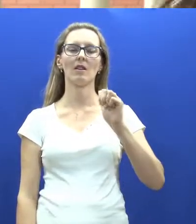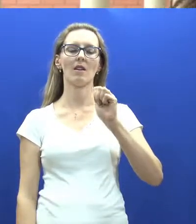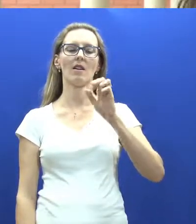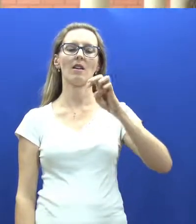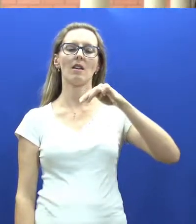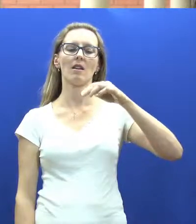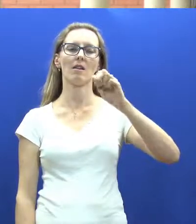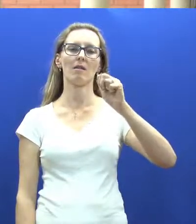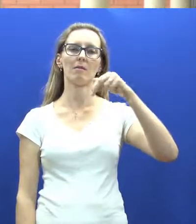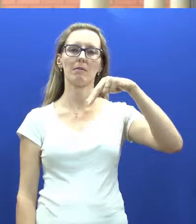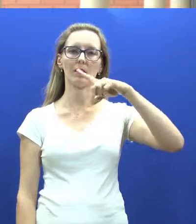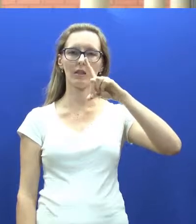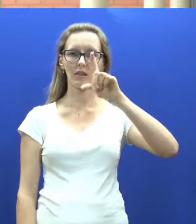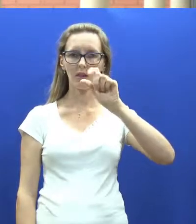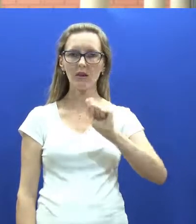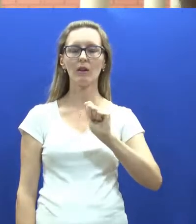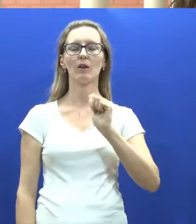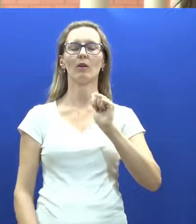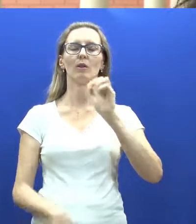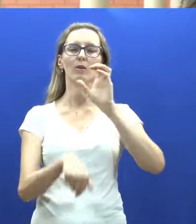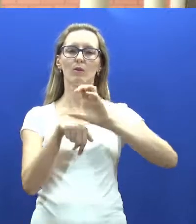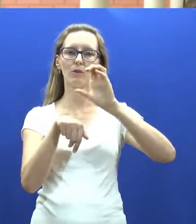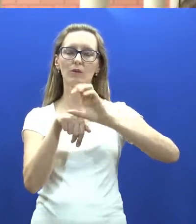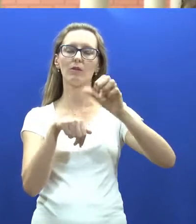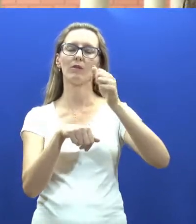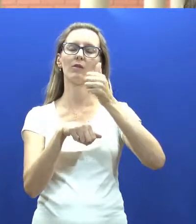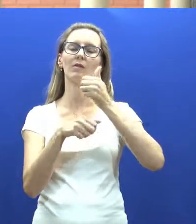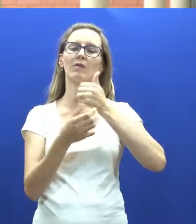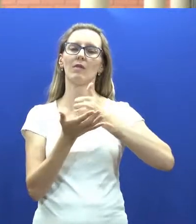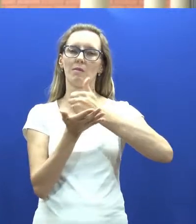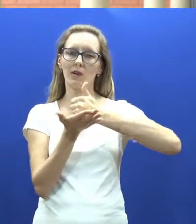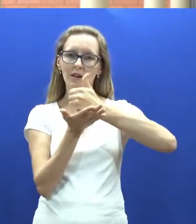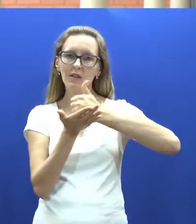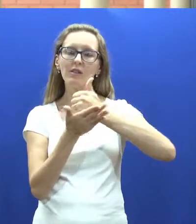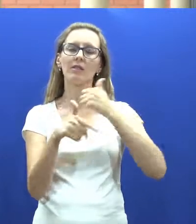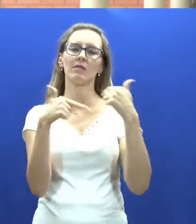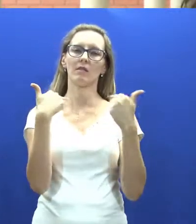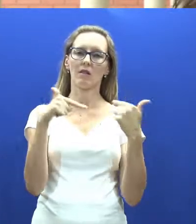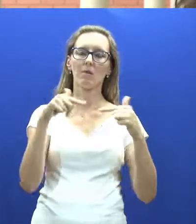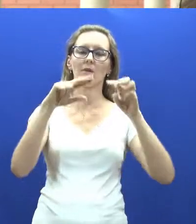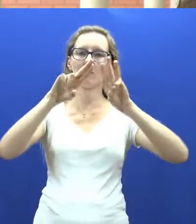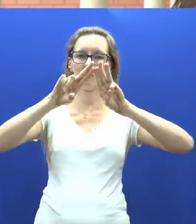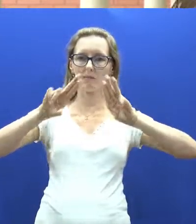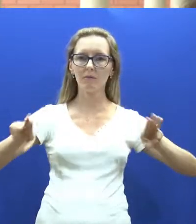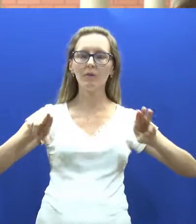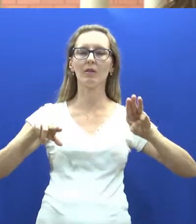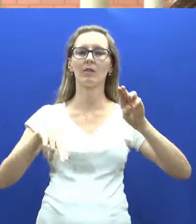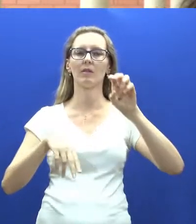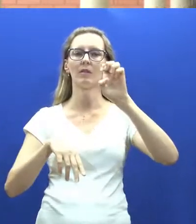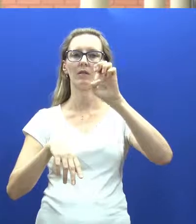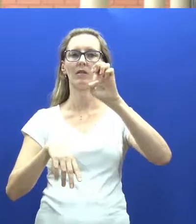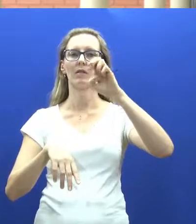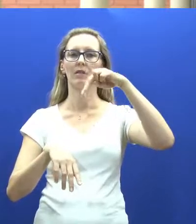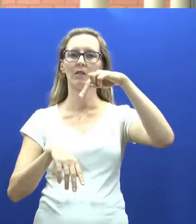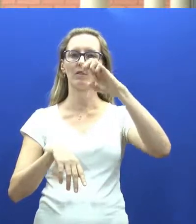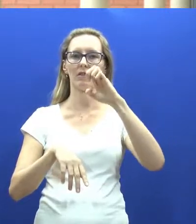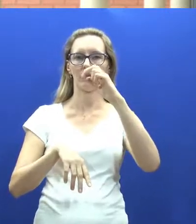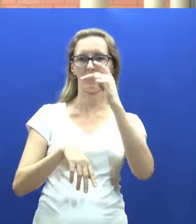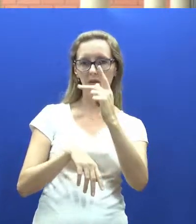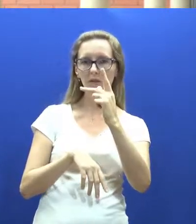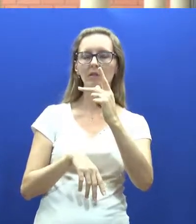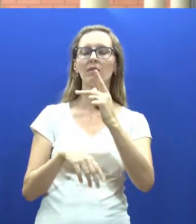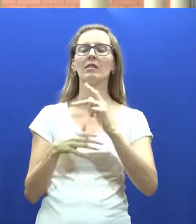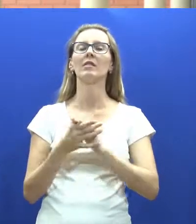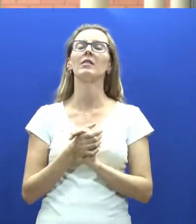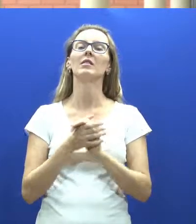Olá, meu nome é Amanda, sou do curso de farmácia, também trabalho na Unimap, no setor de Núcleo de Cultura e Programa de Educação Popular.